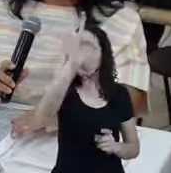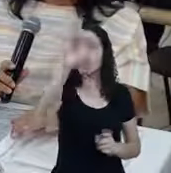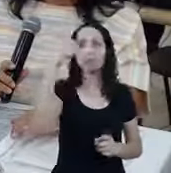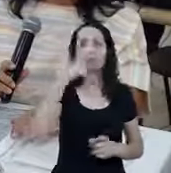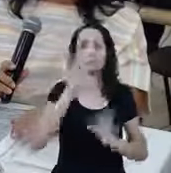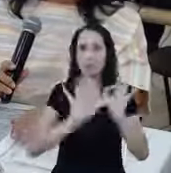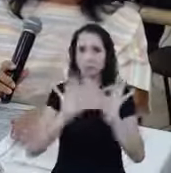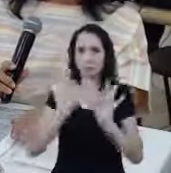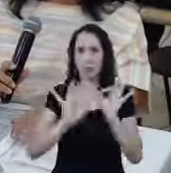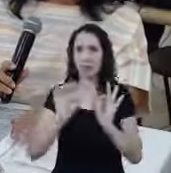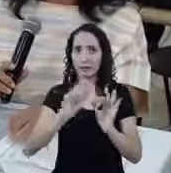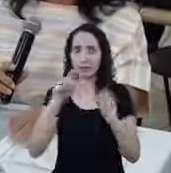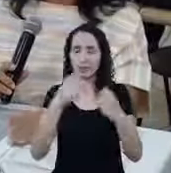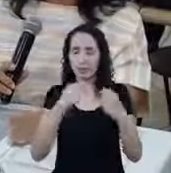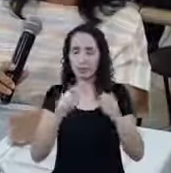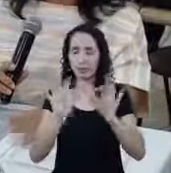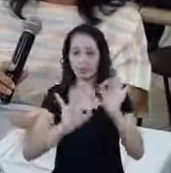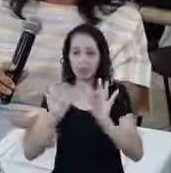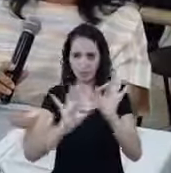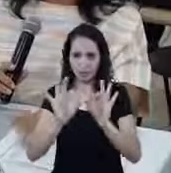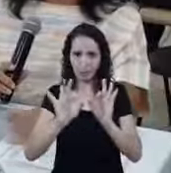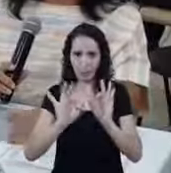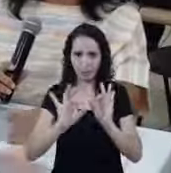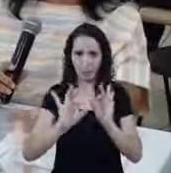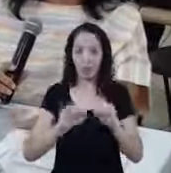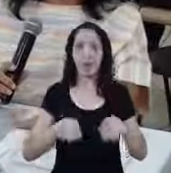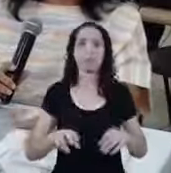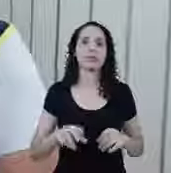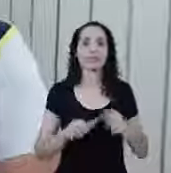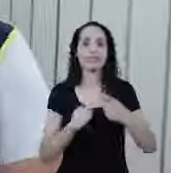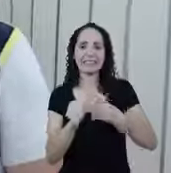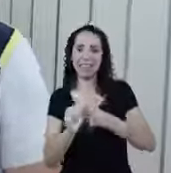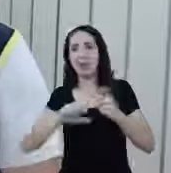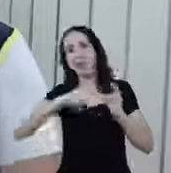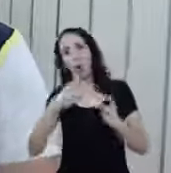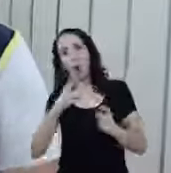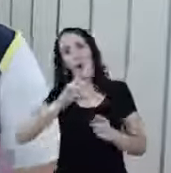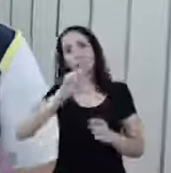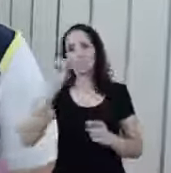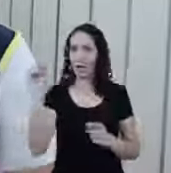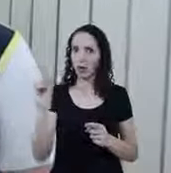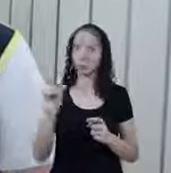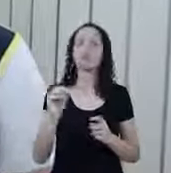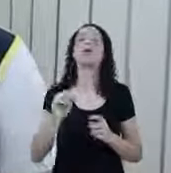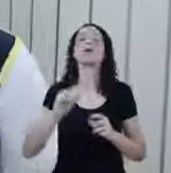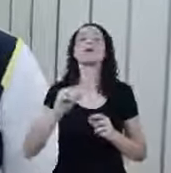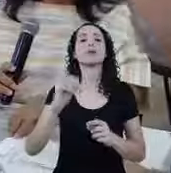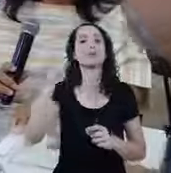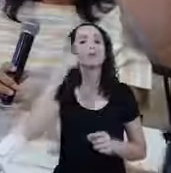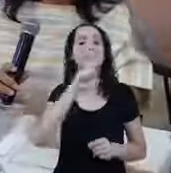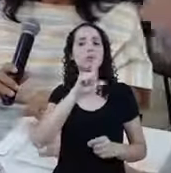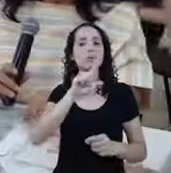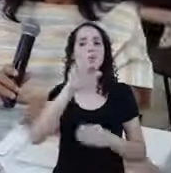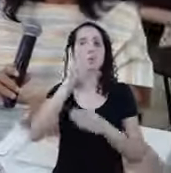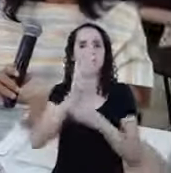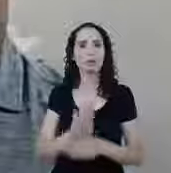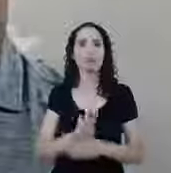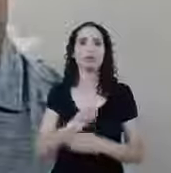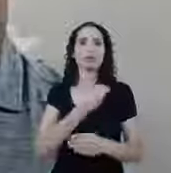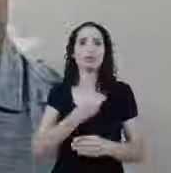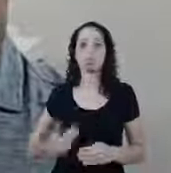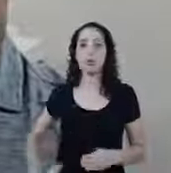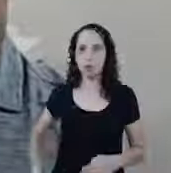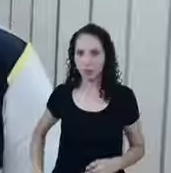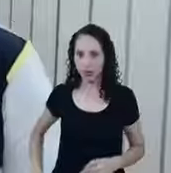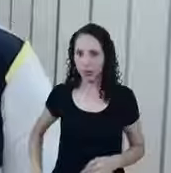requisito Essa condição De estar estar devendo ou não Não é requisito Para eu receber os 600 reais No momento Ou seja É uma